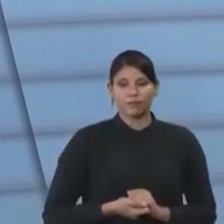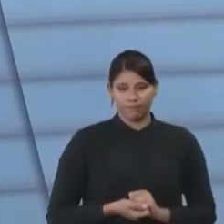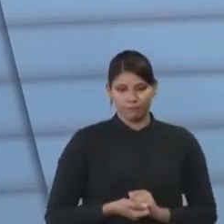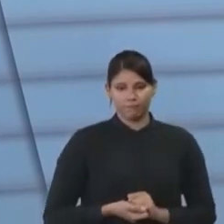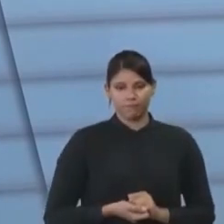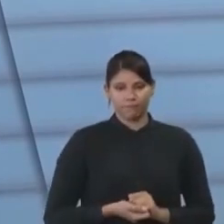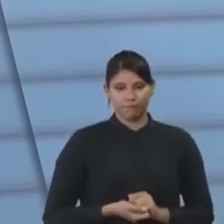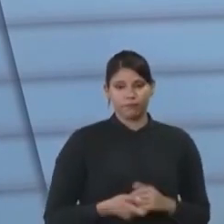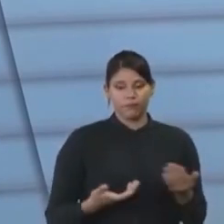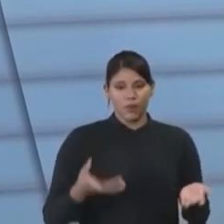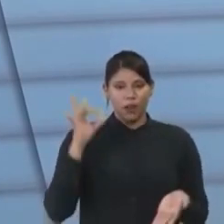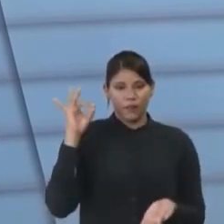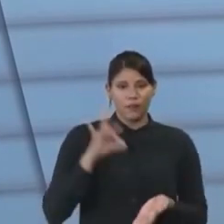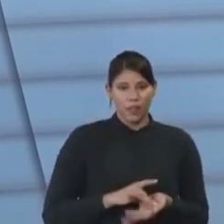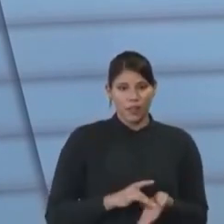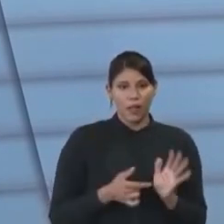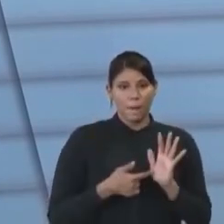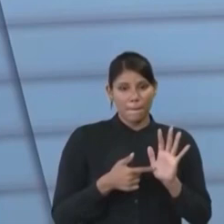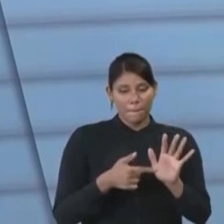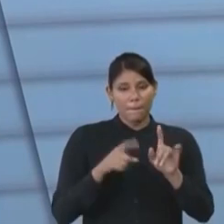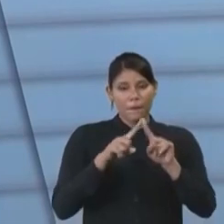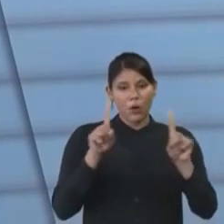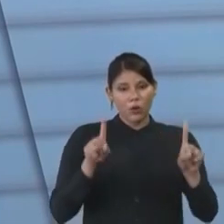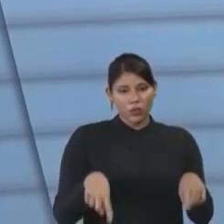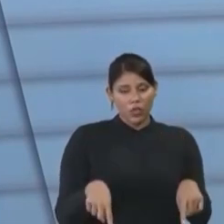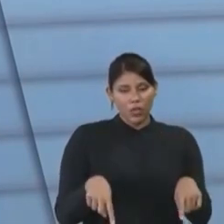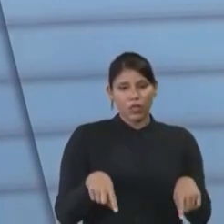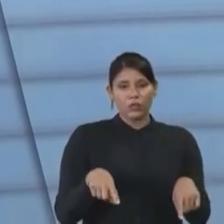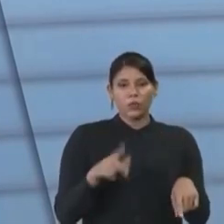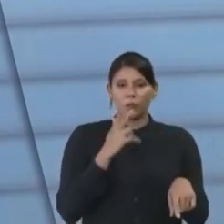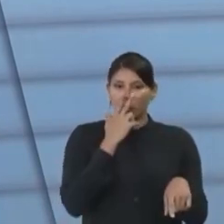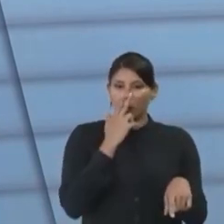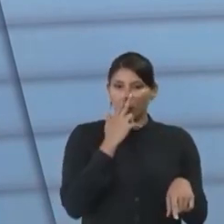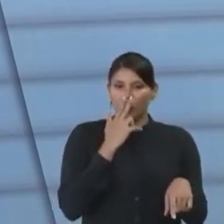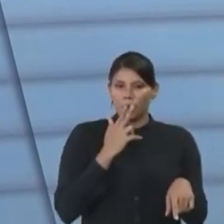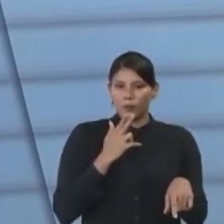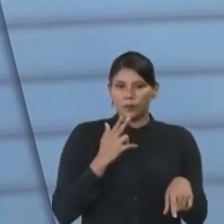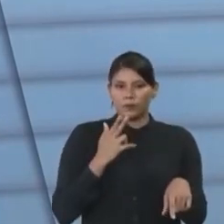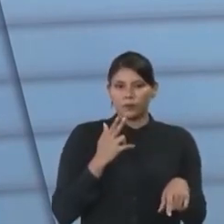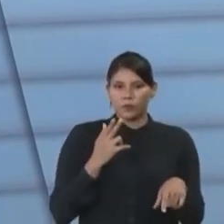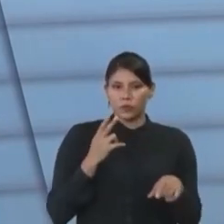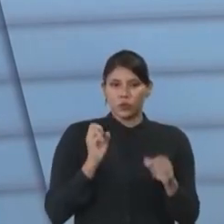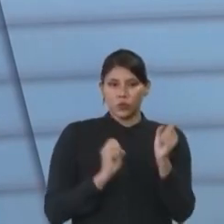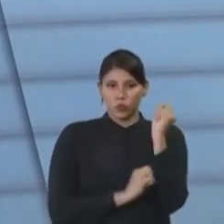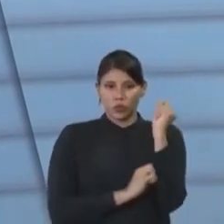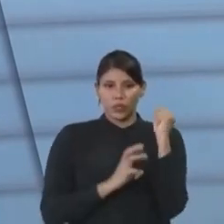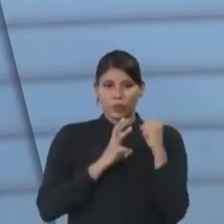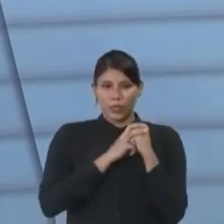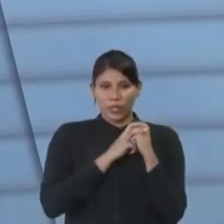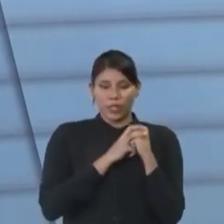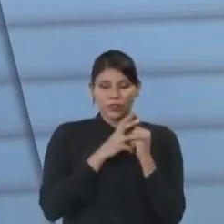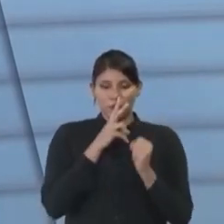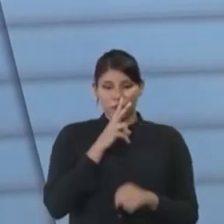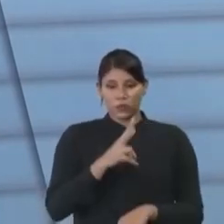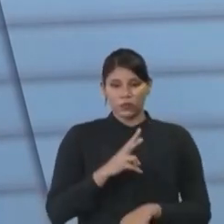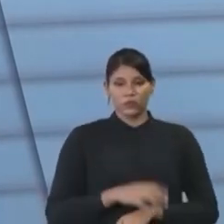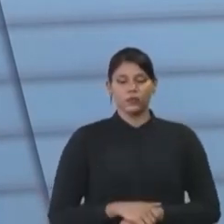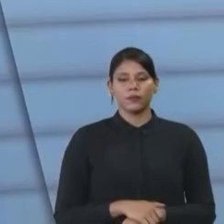Para realmente apresentar um projeto de sustentabilidade, de política de sustentabilidade.